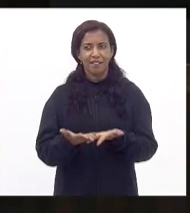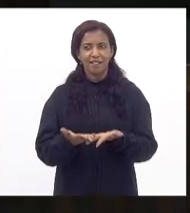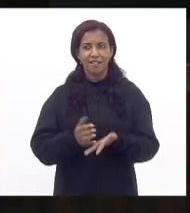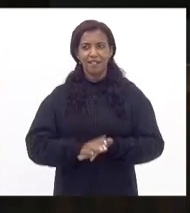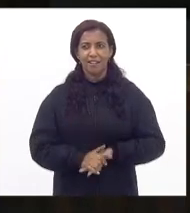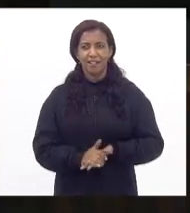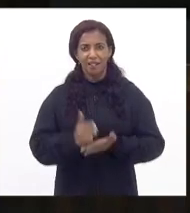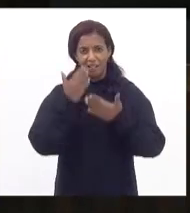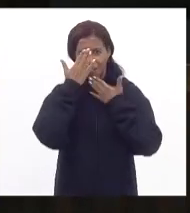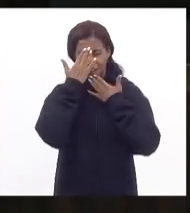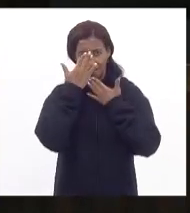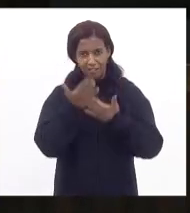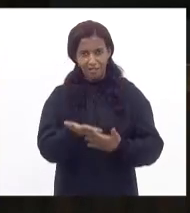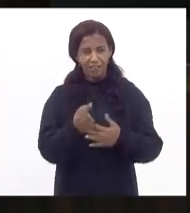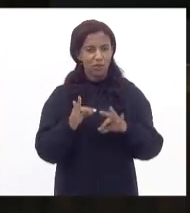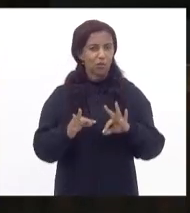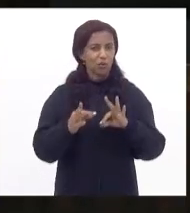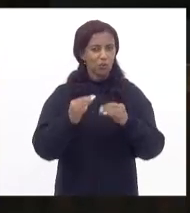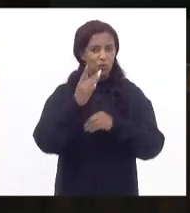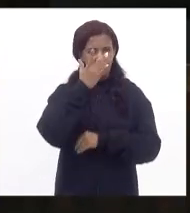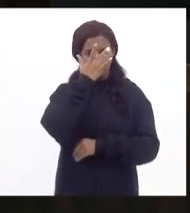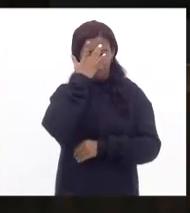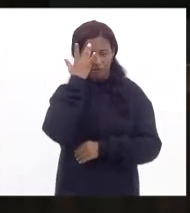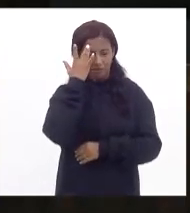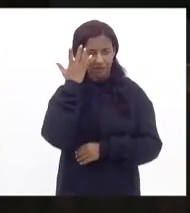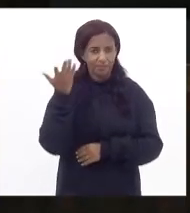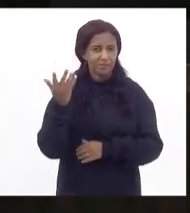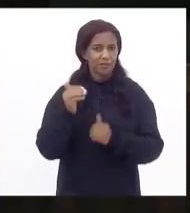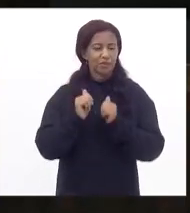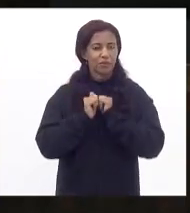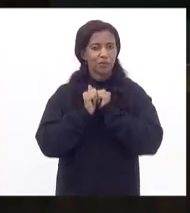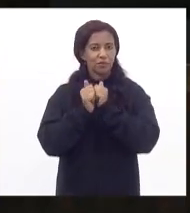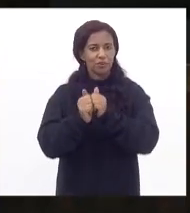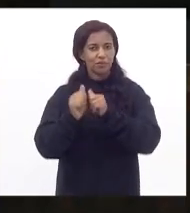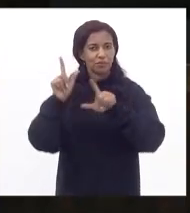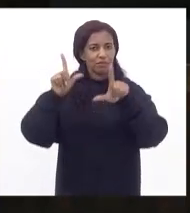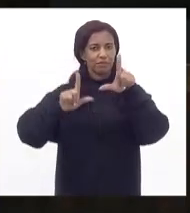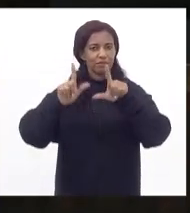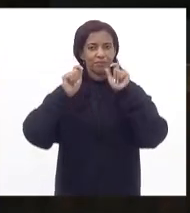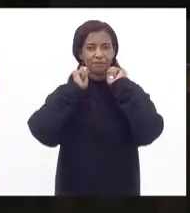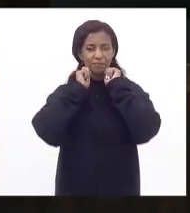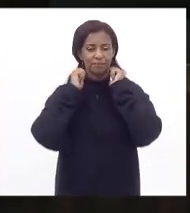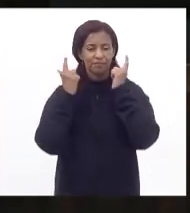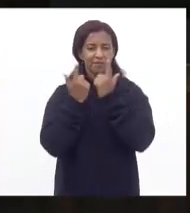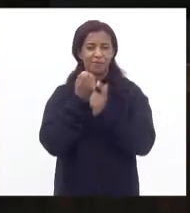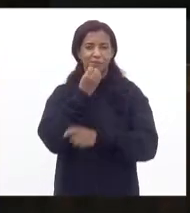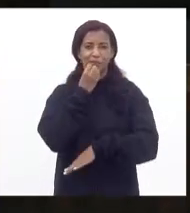final agradecendo a todas e todos que nos acompanham pela TV Alerte boa tarde Ju Tia Ju